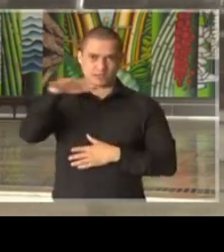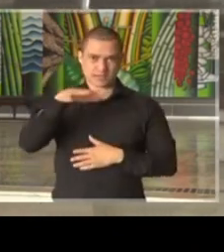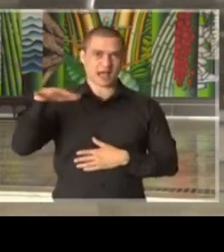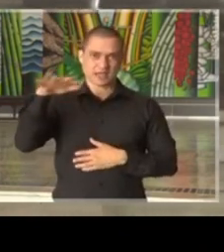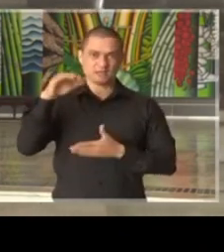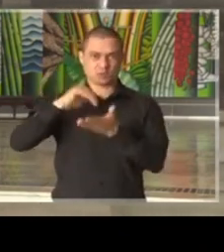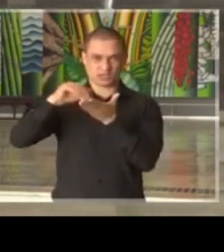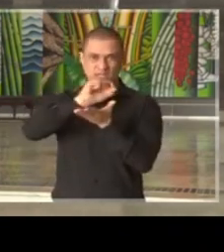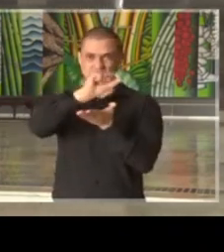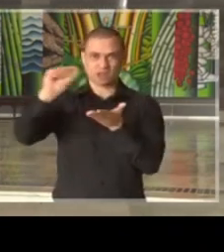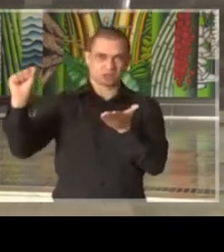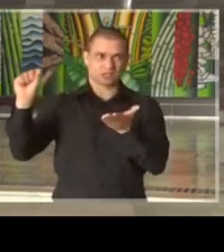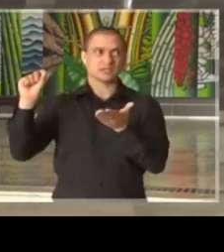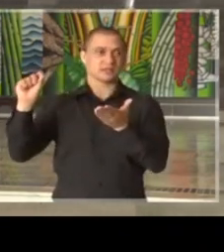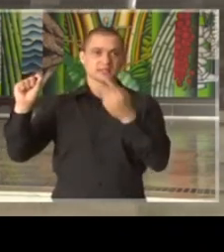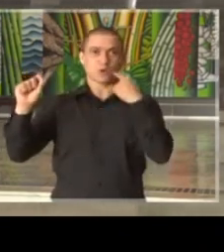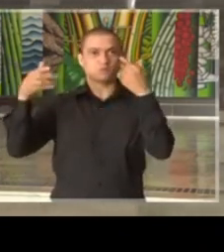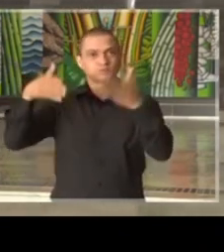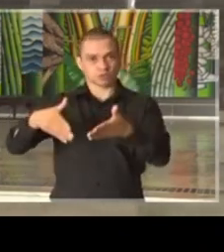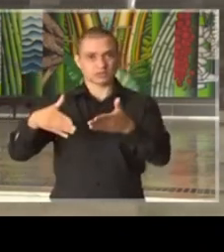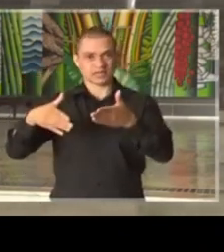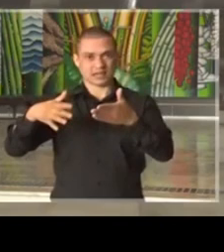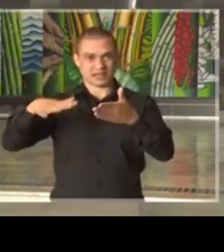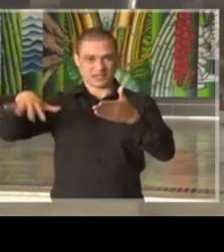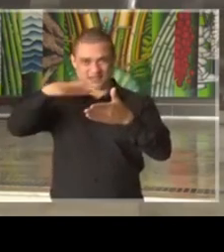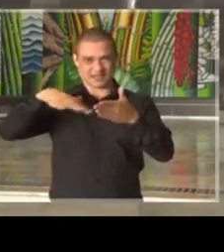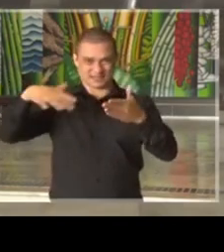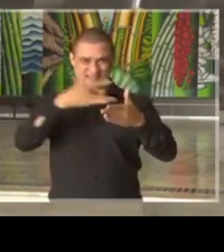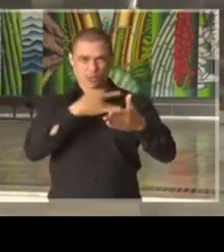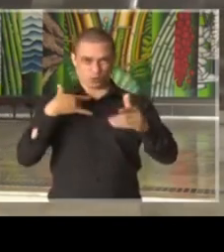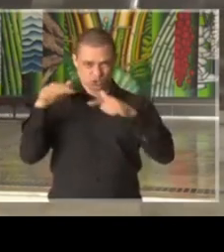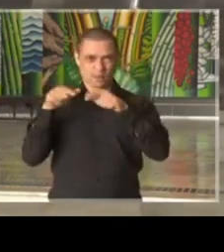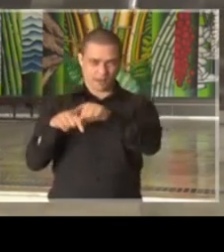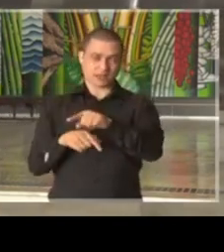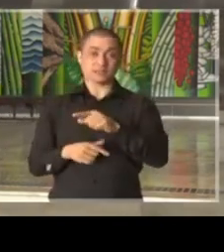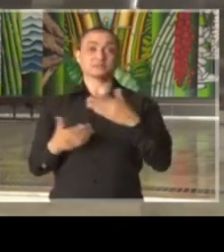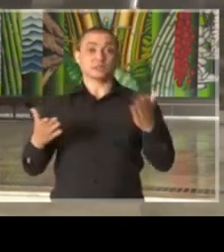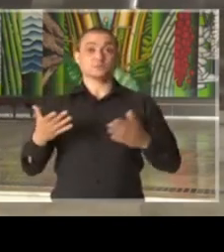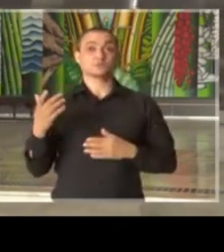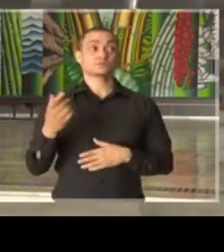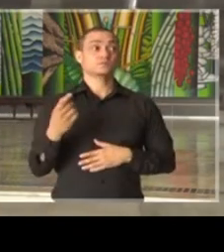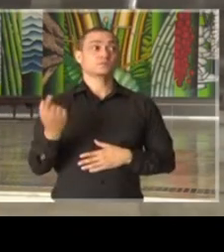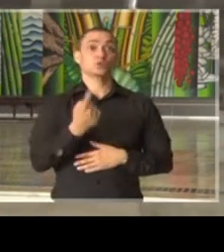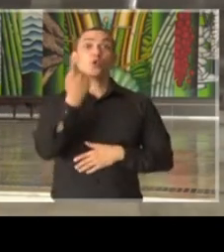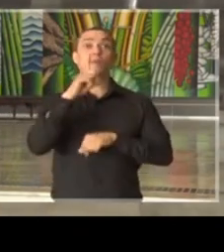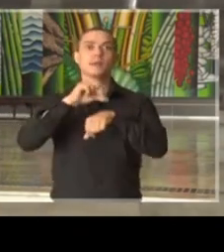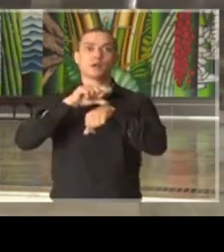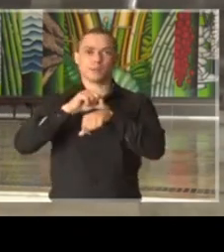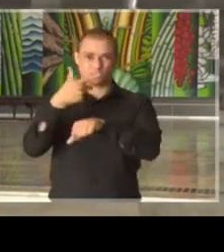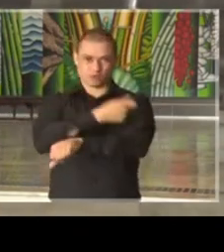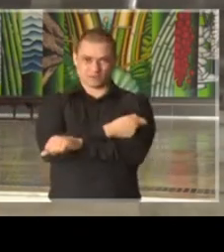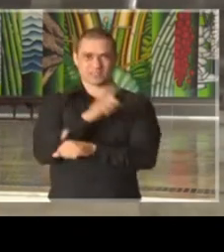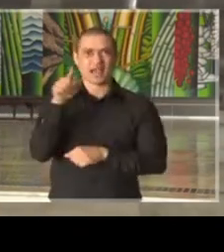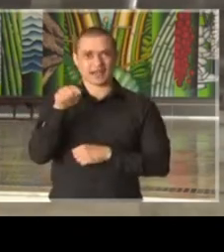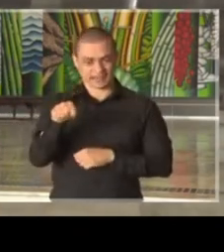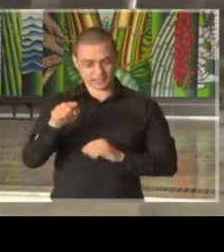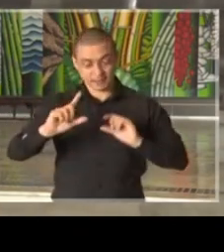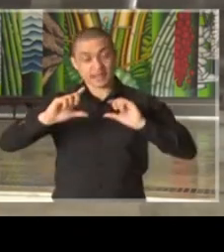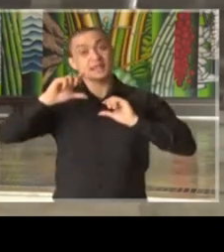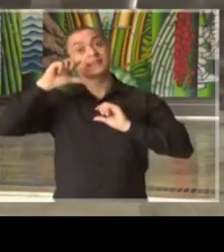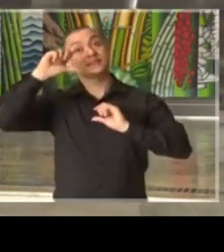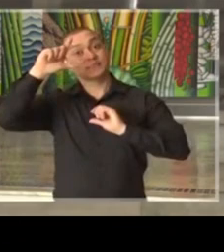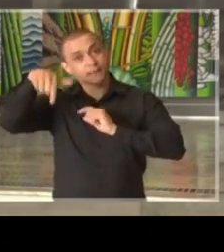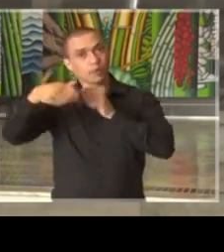que estão envolvidos na questão da área da saúde. Então, este é o primeiro momento da vacinação para depois,